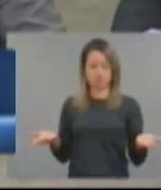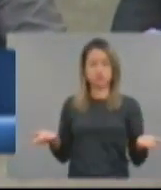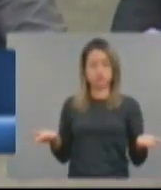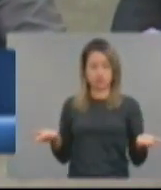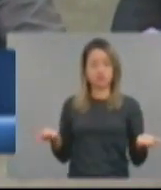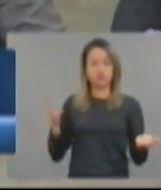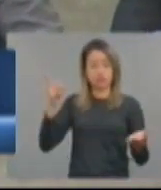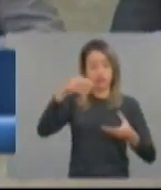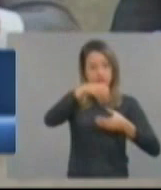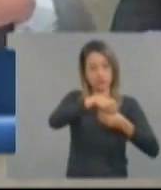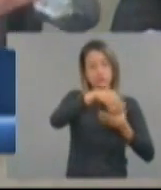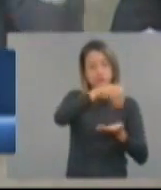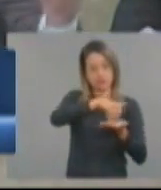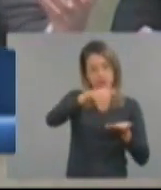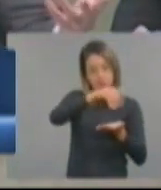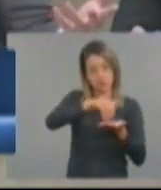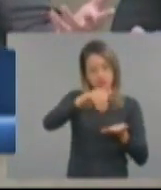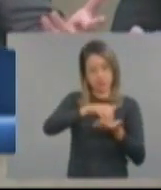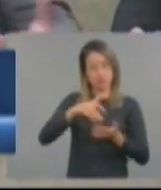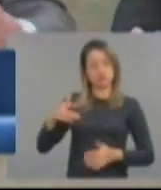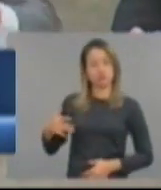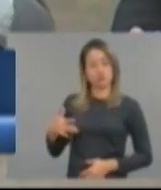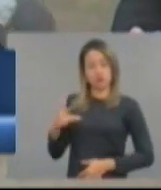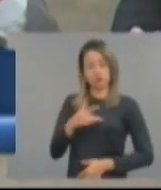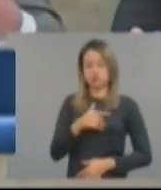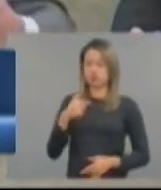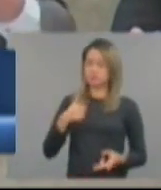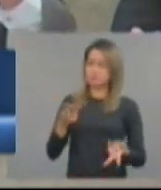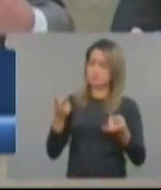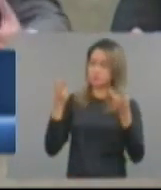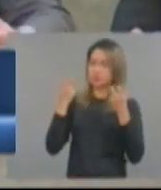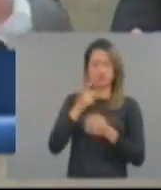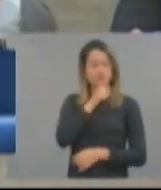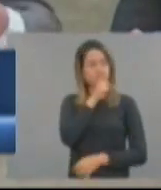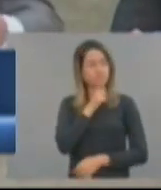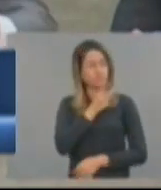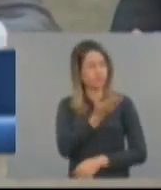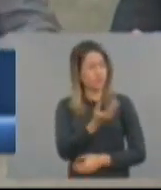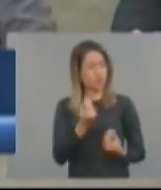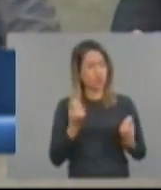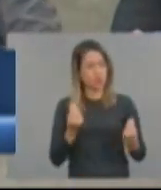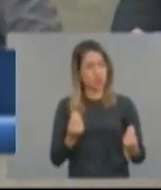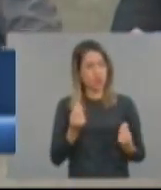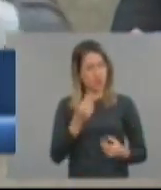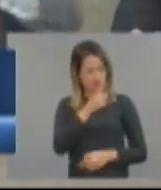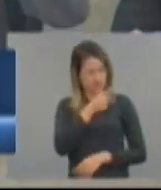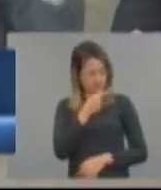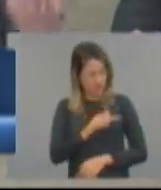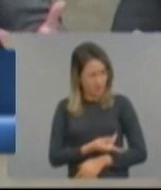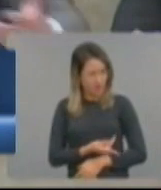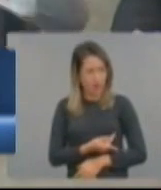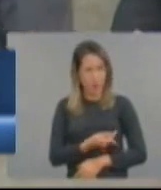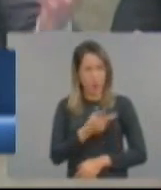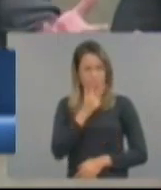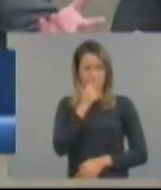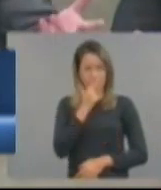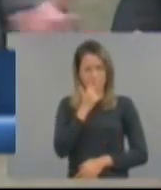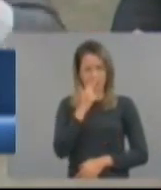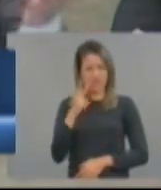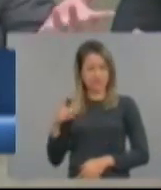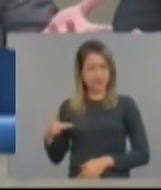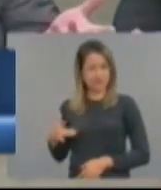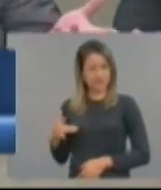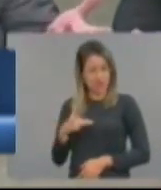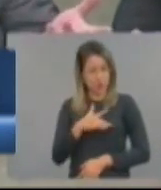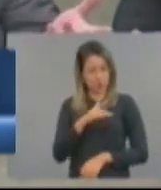feita a secretaria de saúde e eu, deputado Daniel, eu fico abismado com vossa excelência quando fala do descaso da saúde